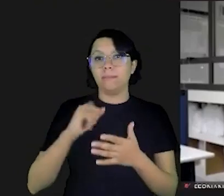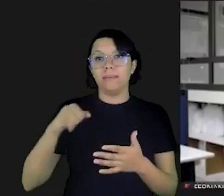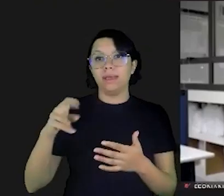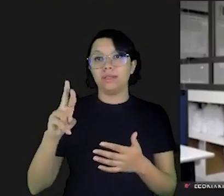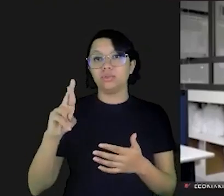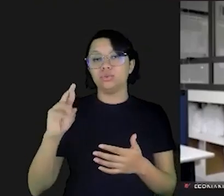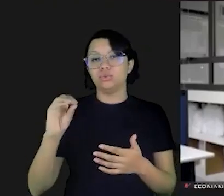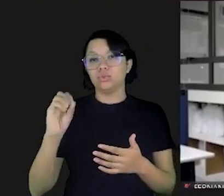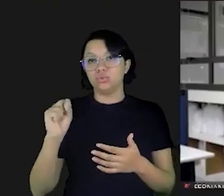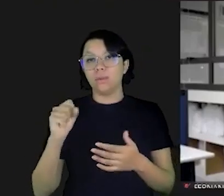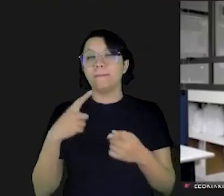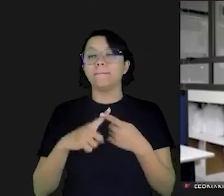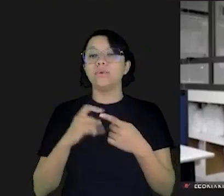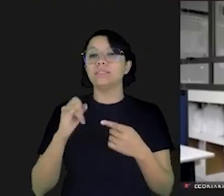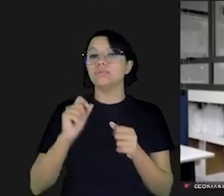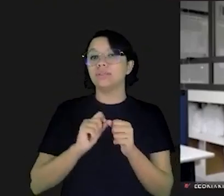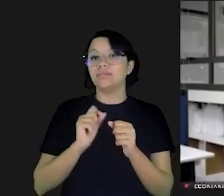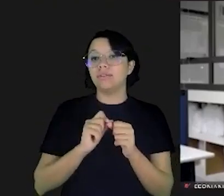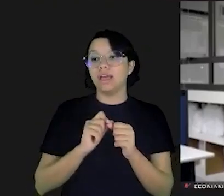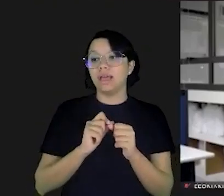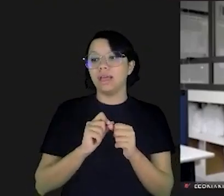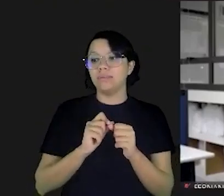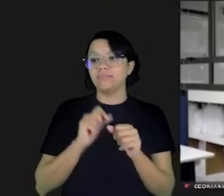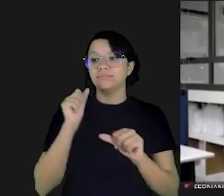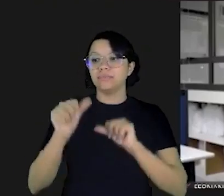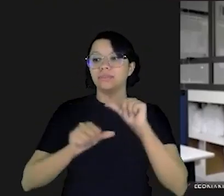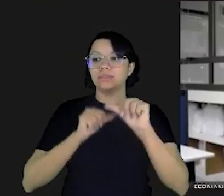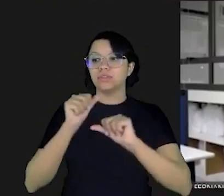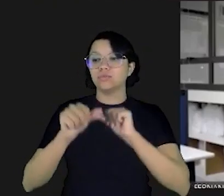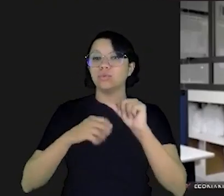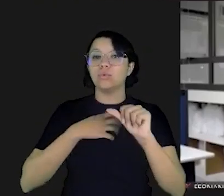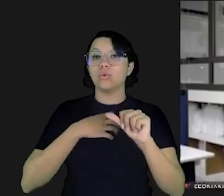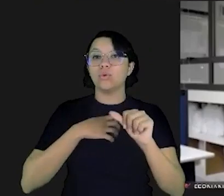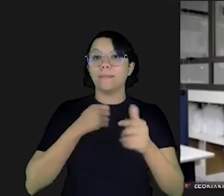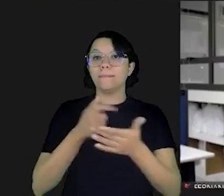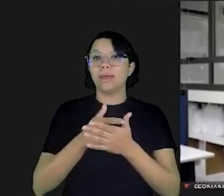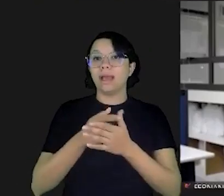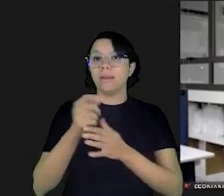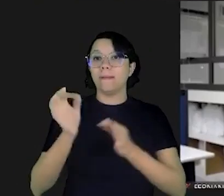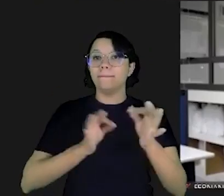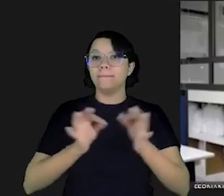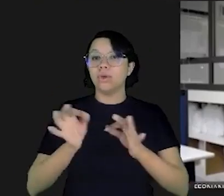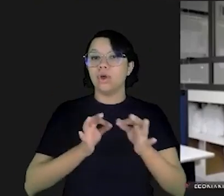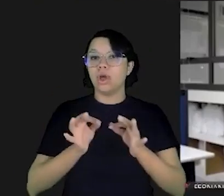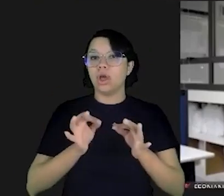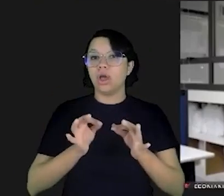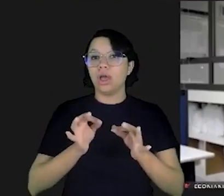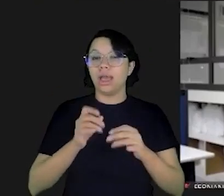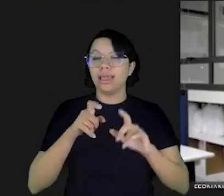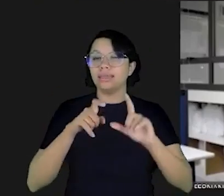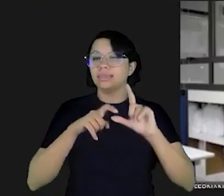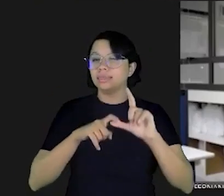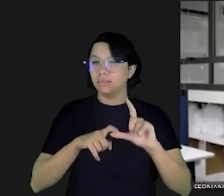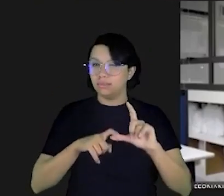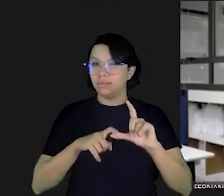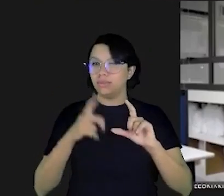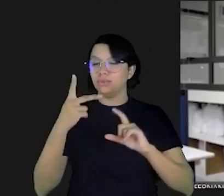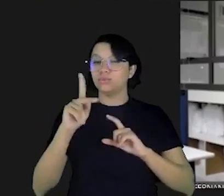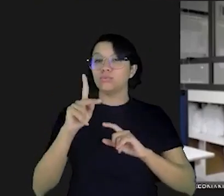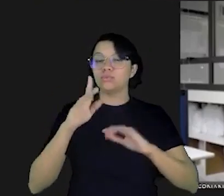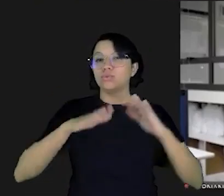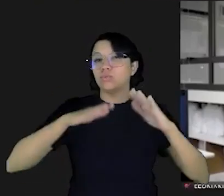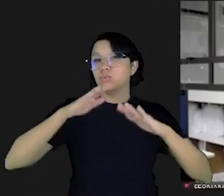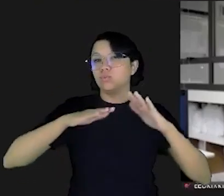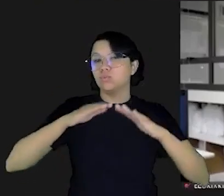um dia para que você não pague juros sobre aquilo porque se você faz assim ele se torna um meio de pagamento programado e a